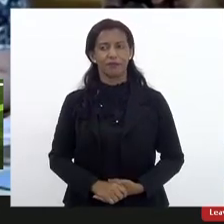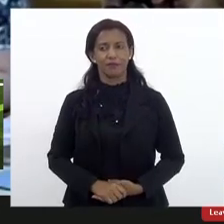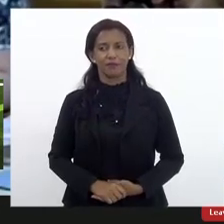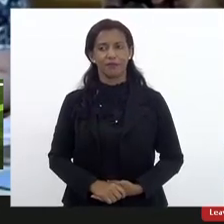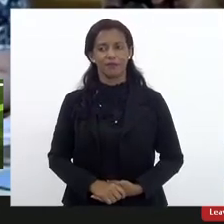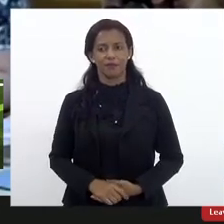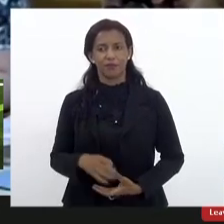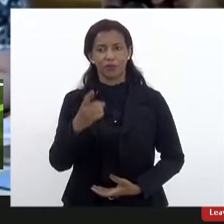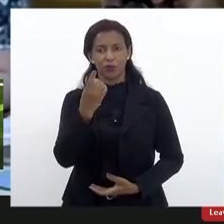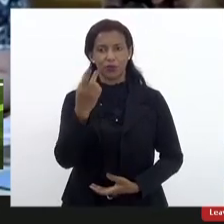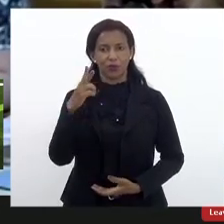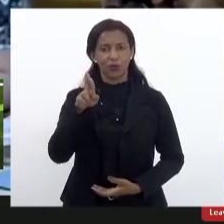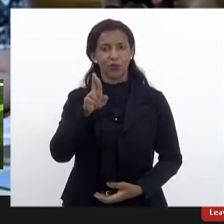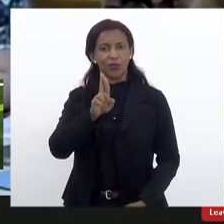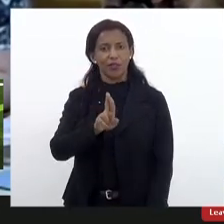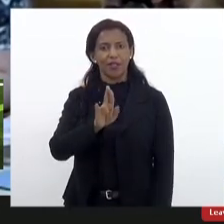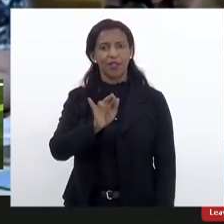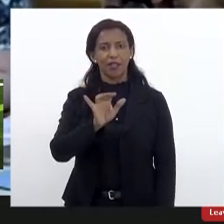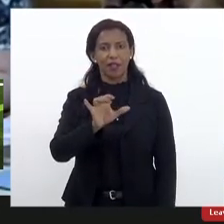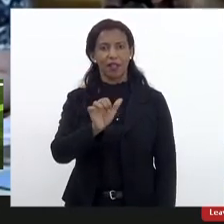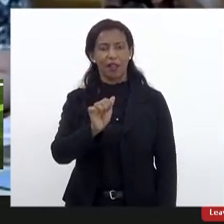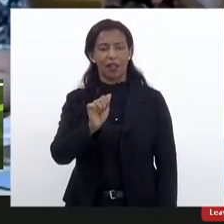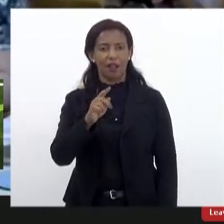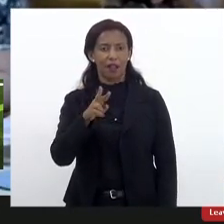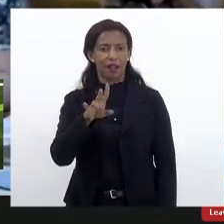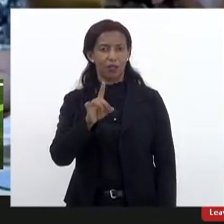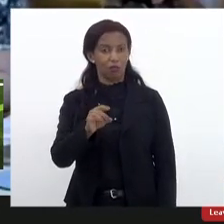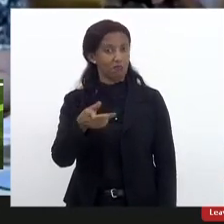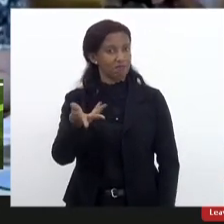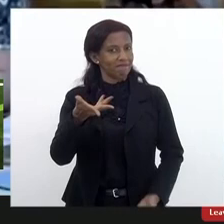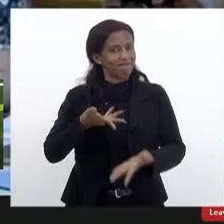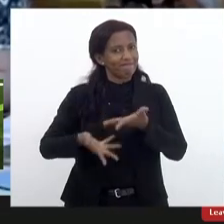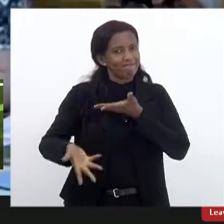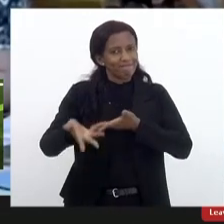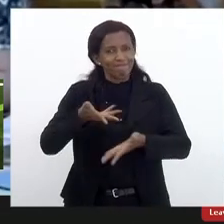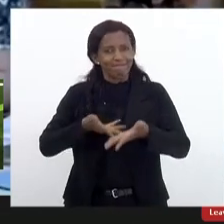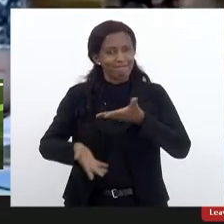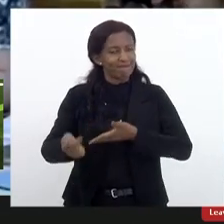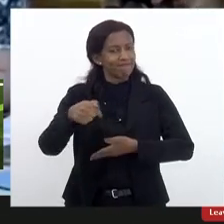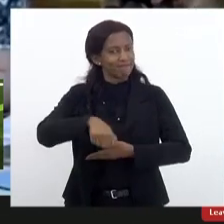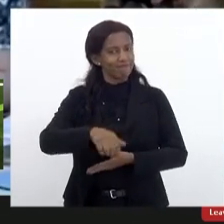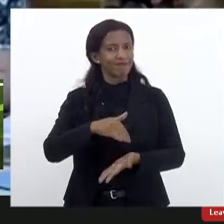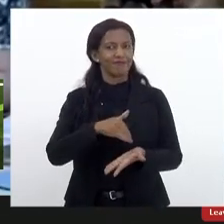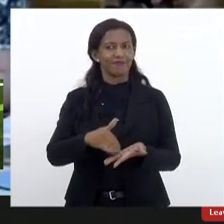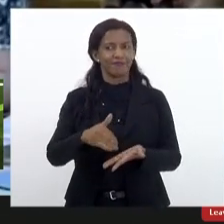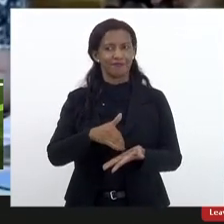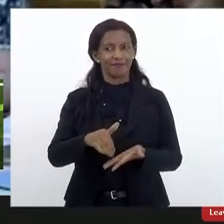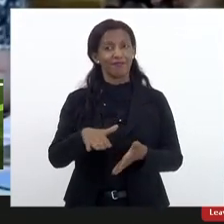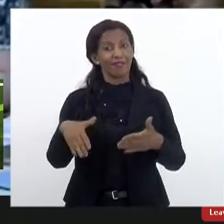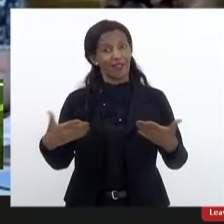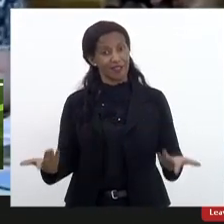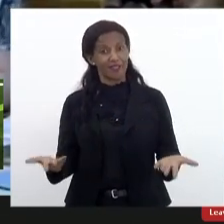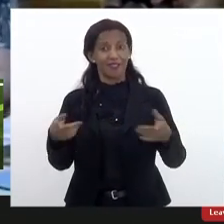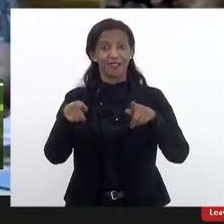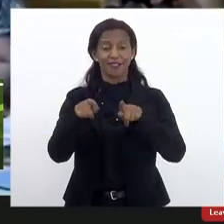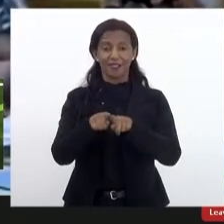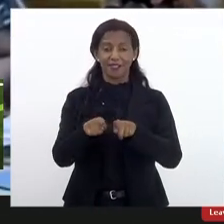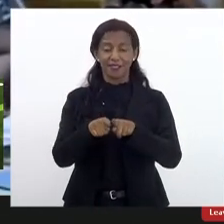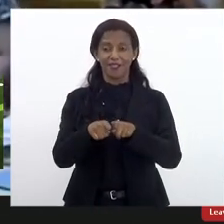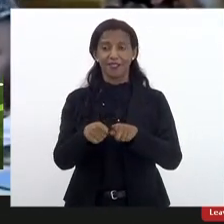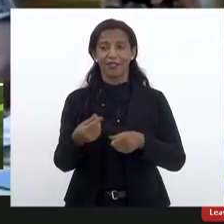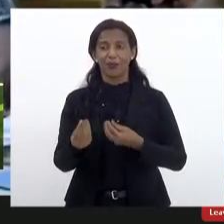doutor Ricardo Tonassi, tem sido um parceiro dessa secretaria, assim também como